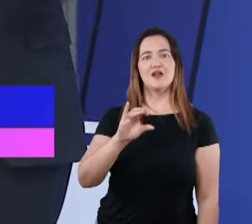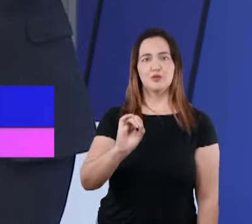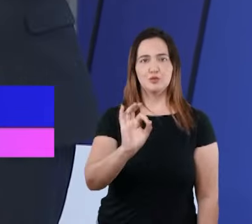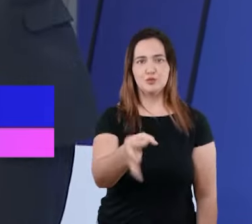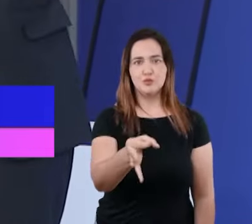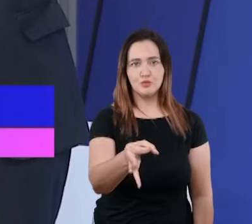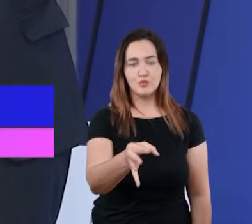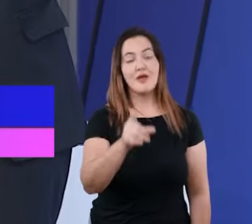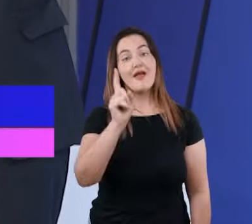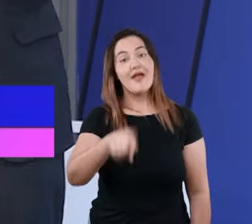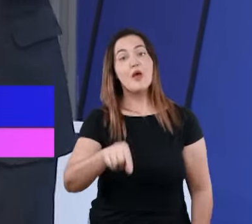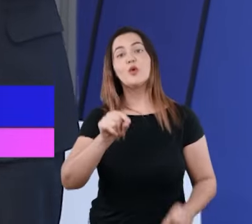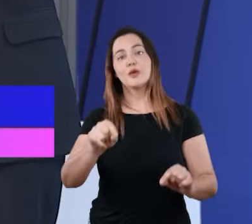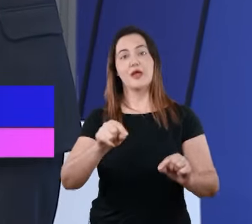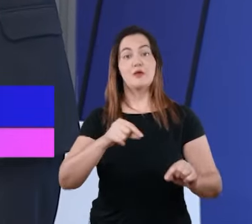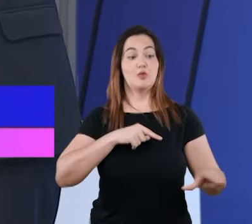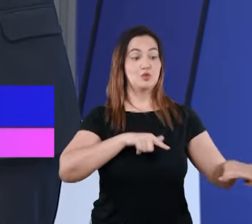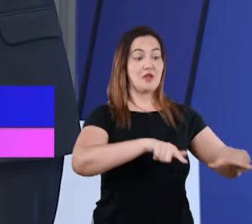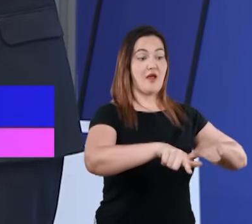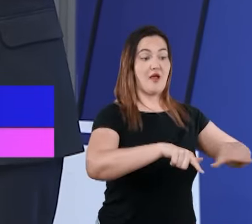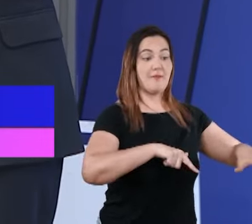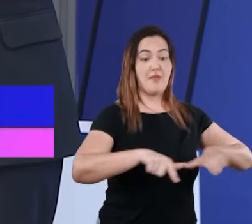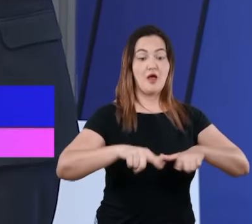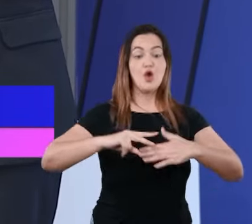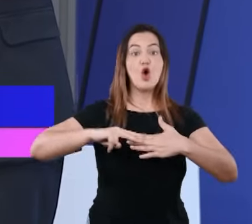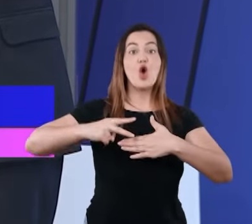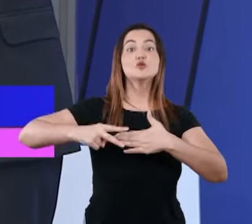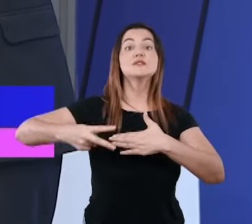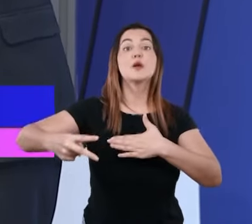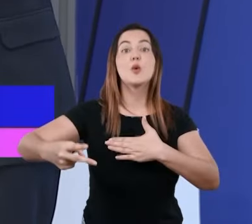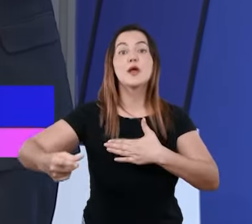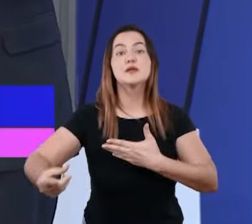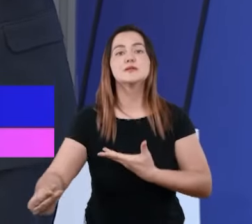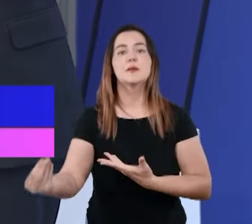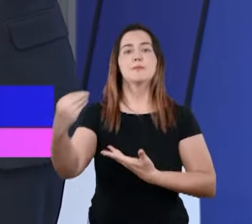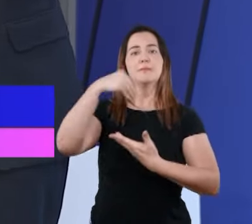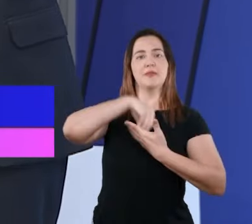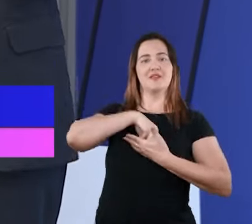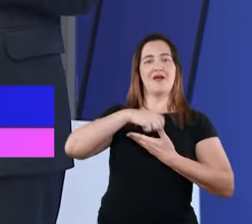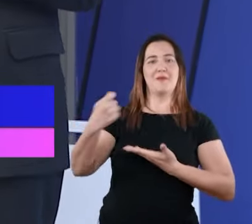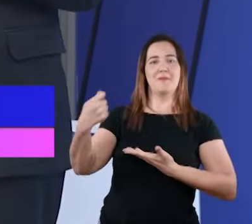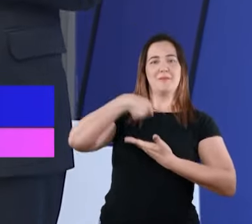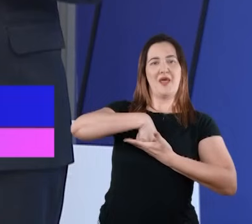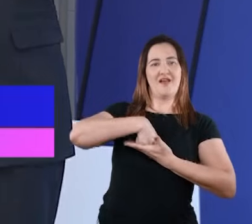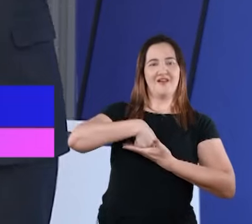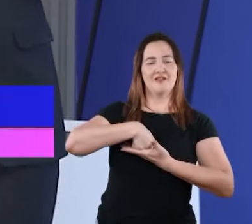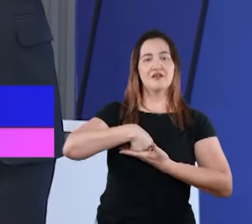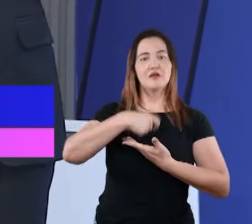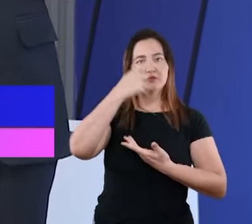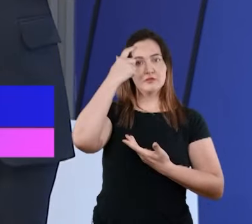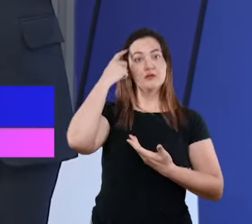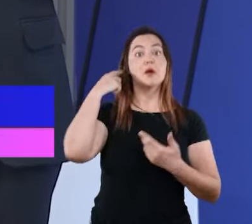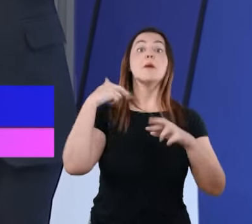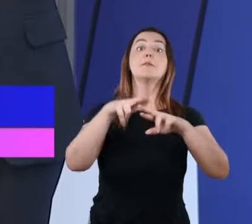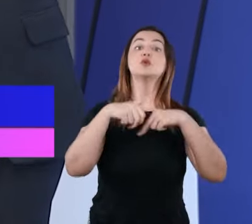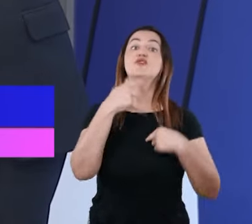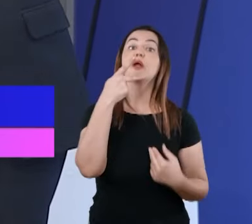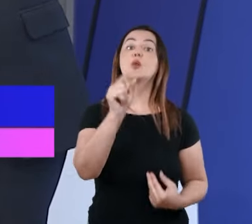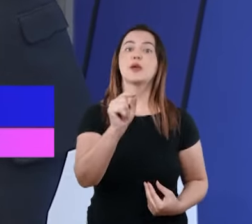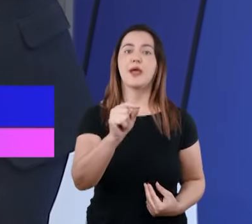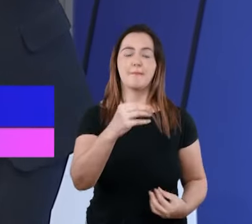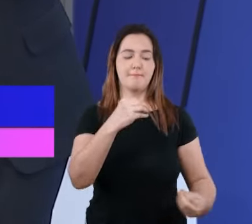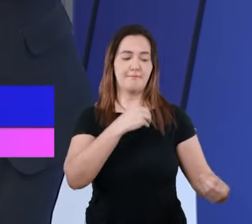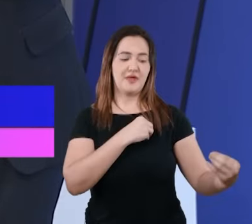recebe o seu salário. Então, quando a Bíblia diz que o salário do pecado é a morte, ela está dizendo que a